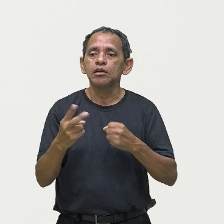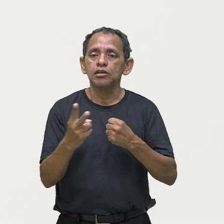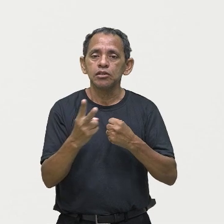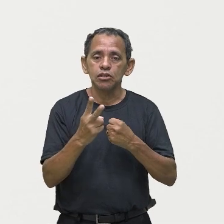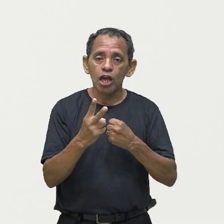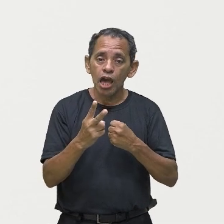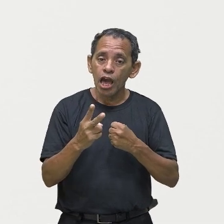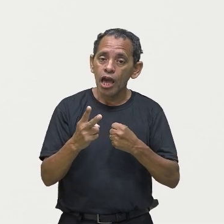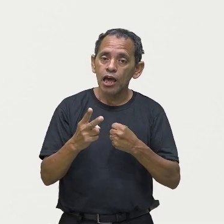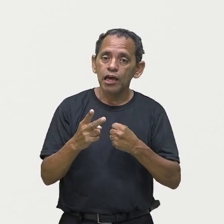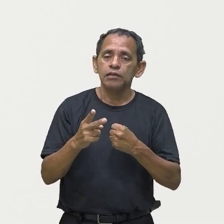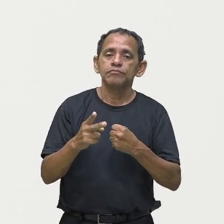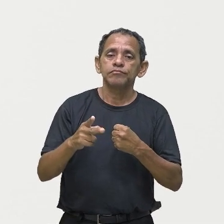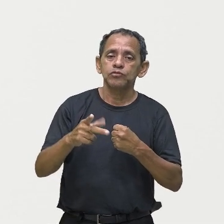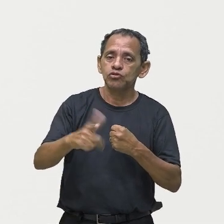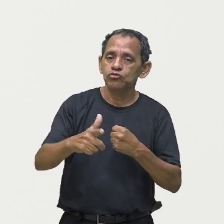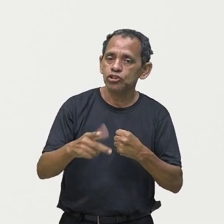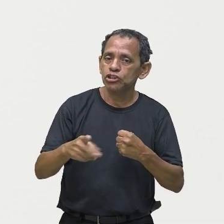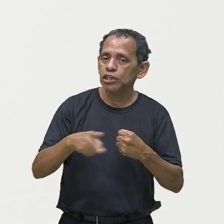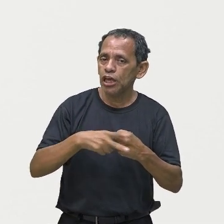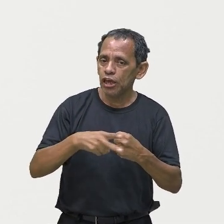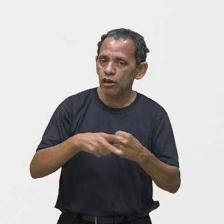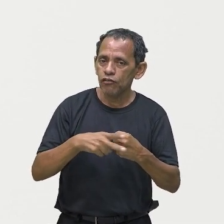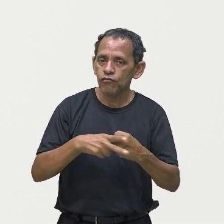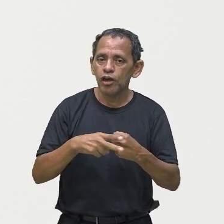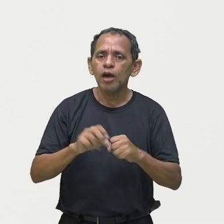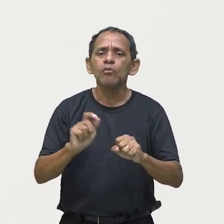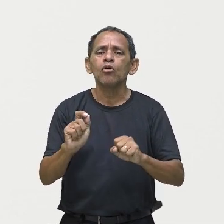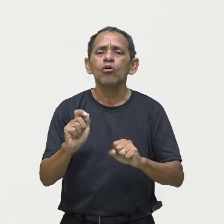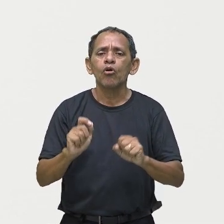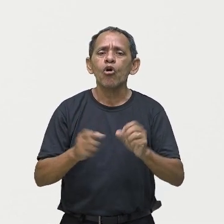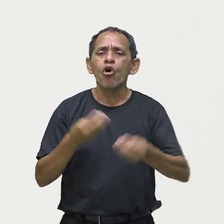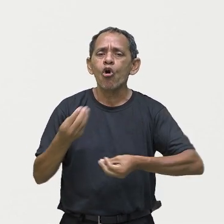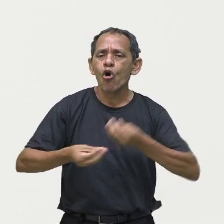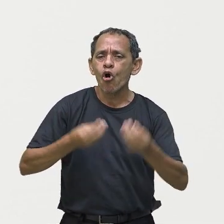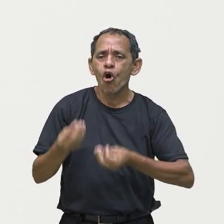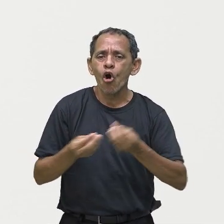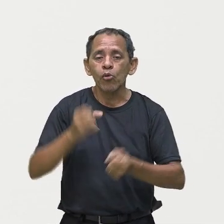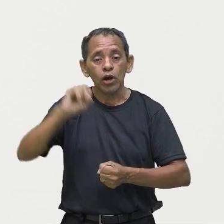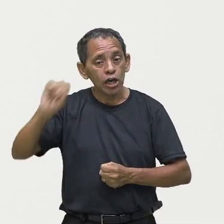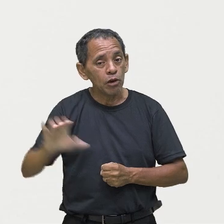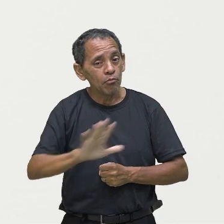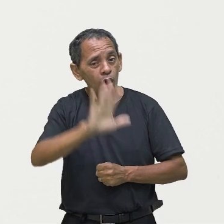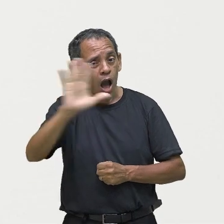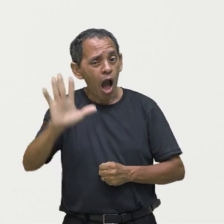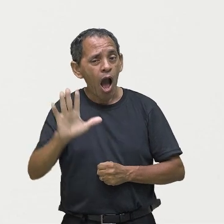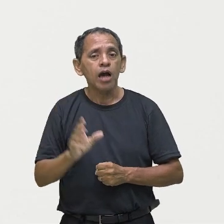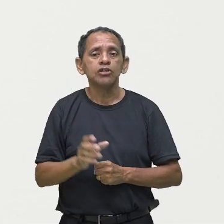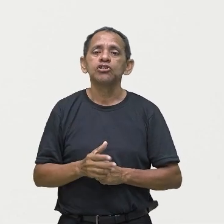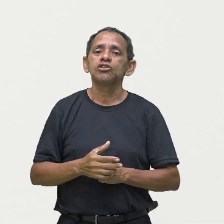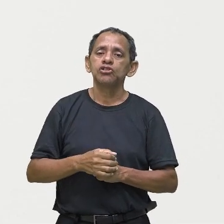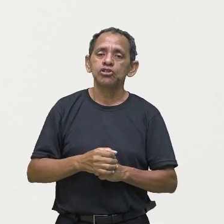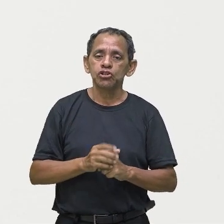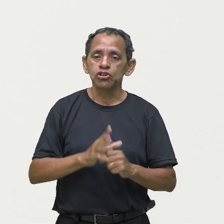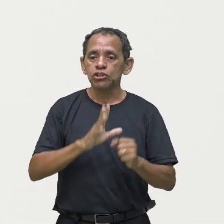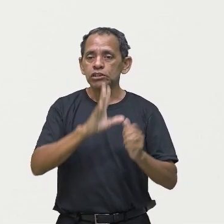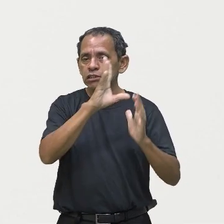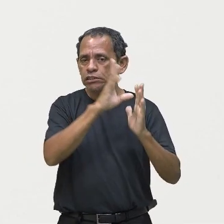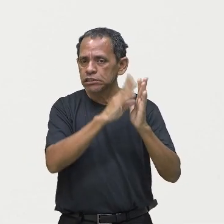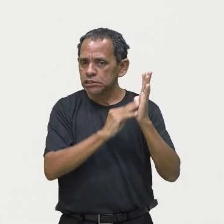imagens, os símbolos, cores, formas, gestos e etc.